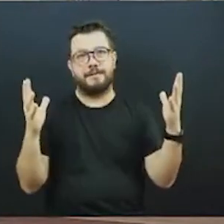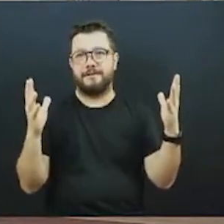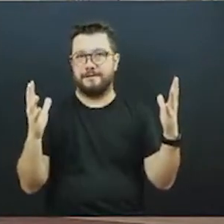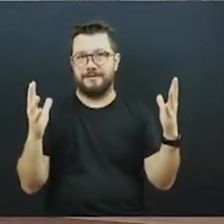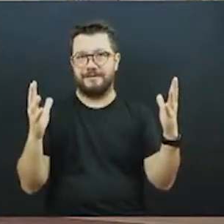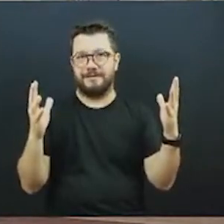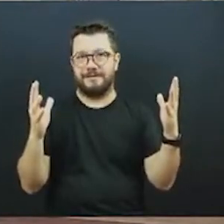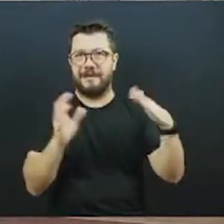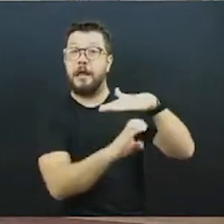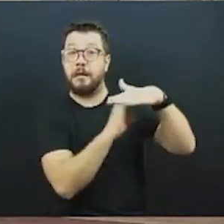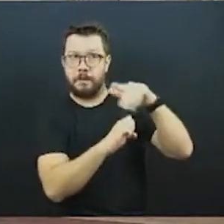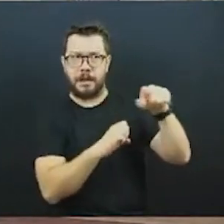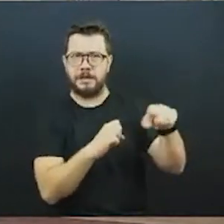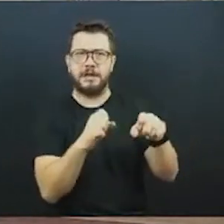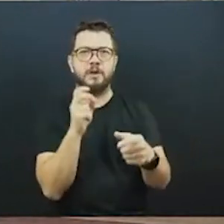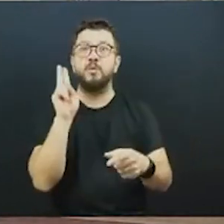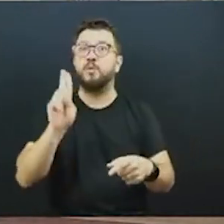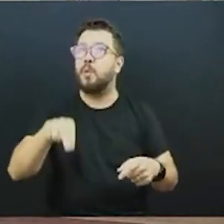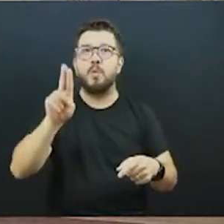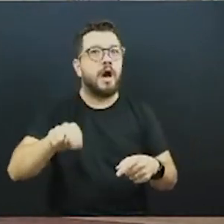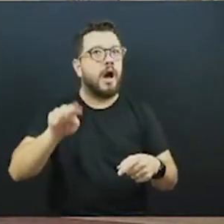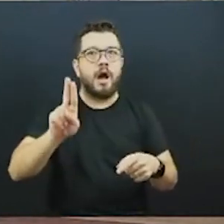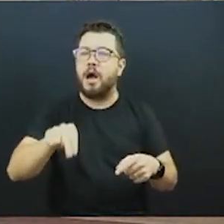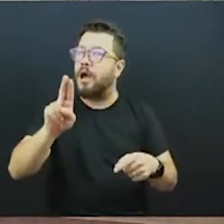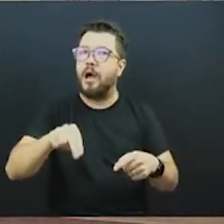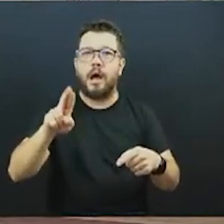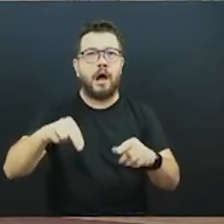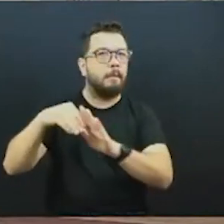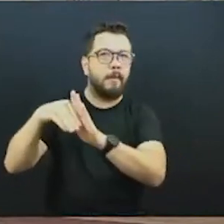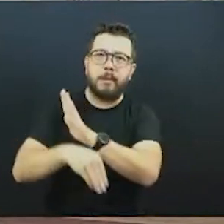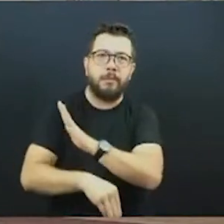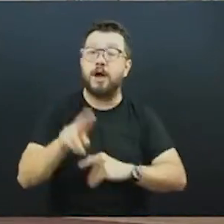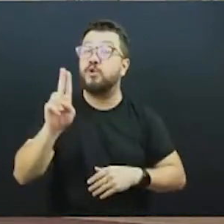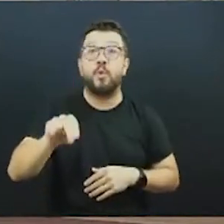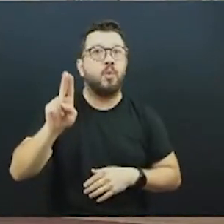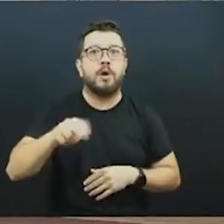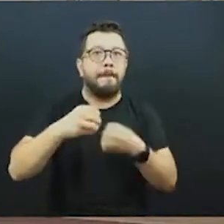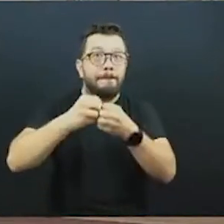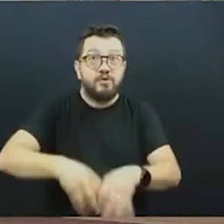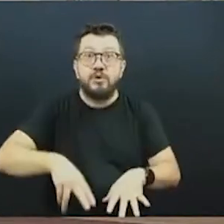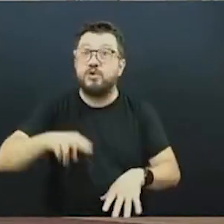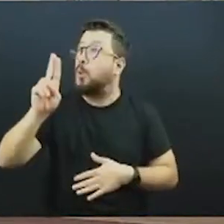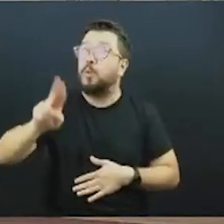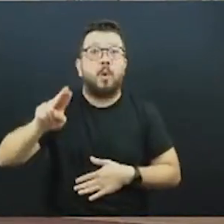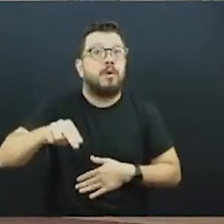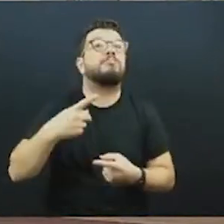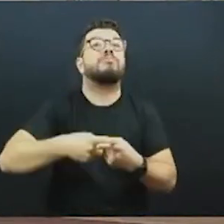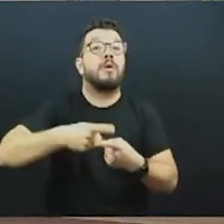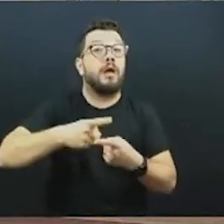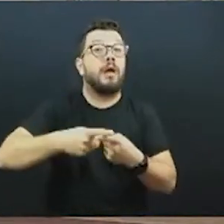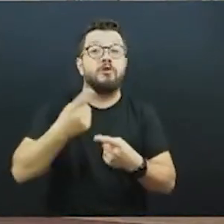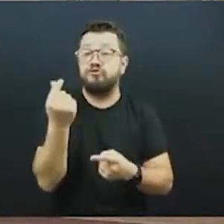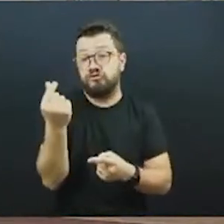prejuízo nem durante uma pandemia. porque isso daí é dinheiro do povo que vai para o